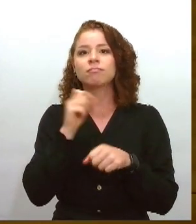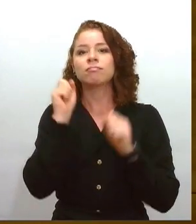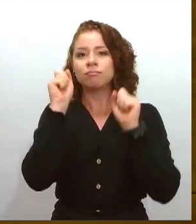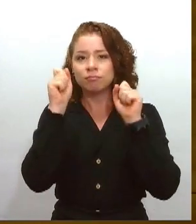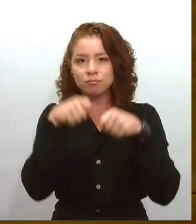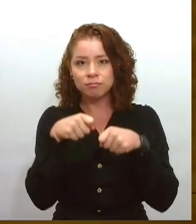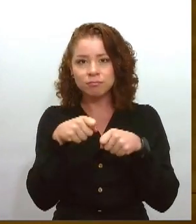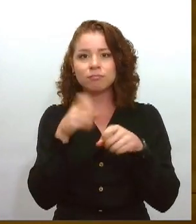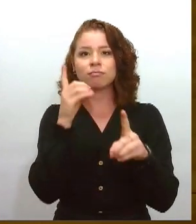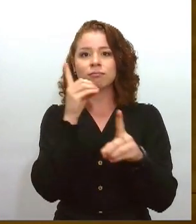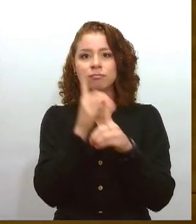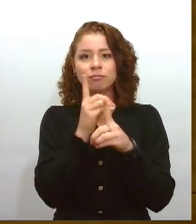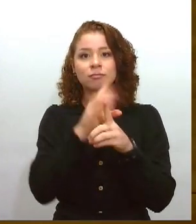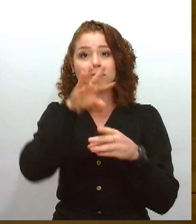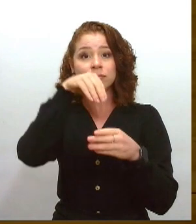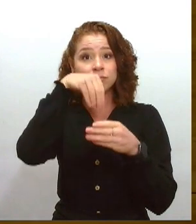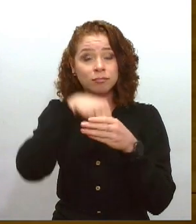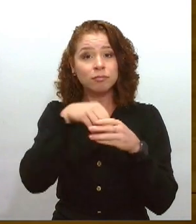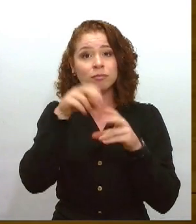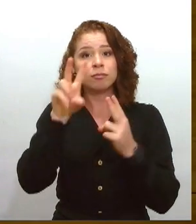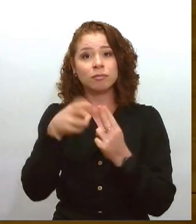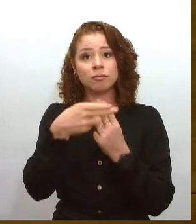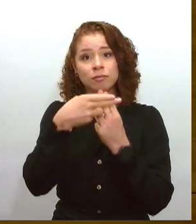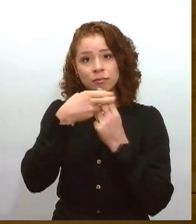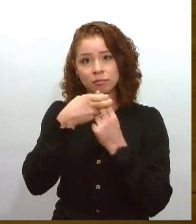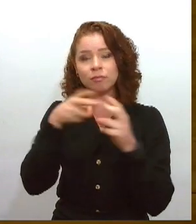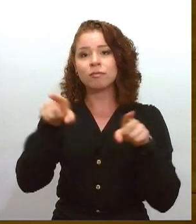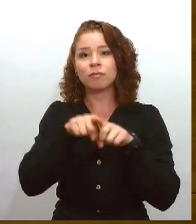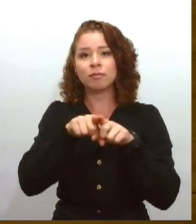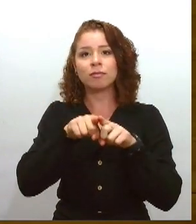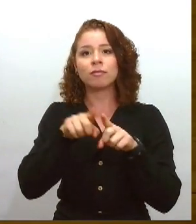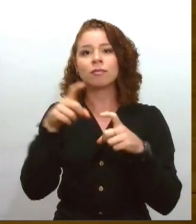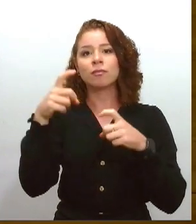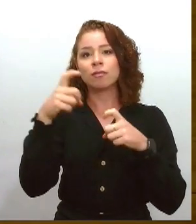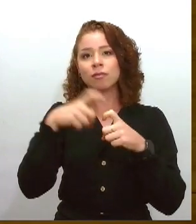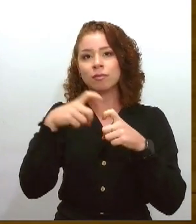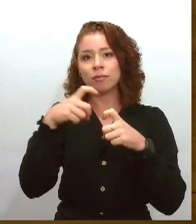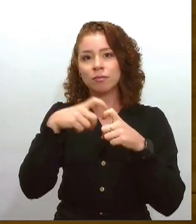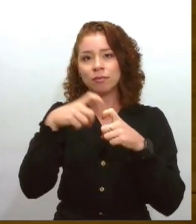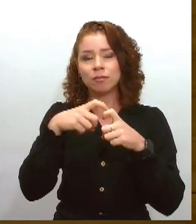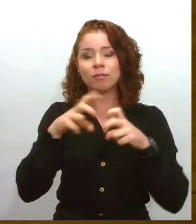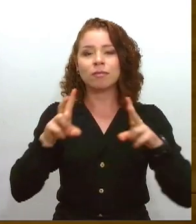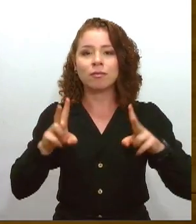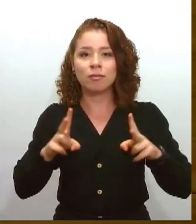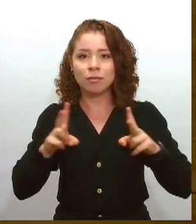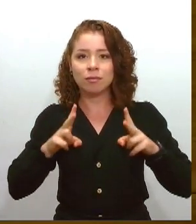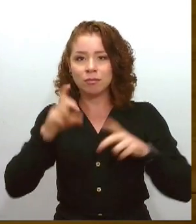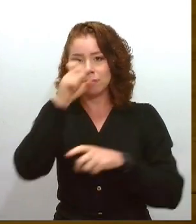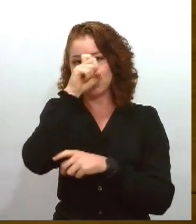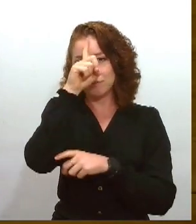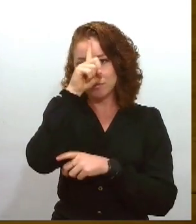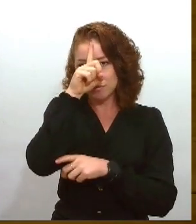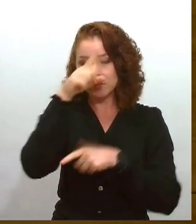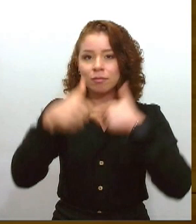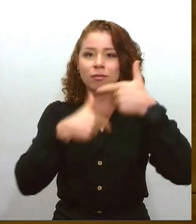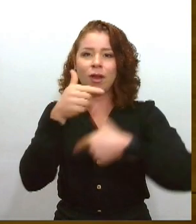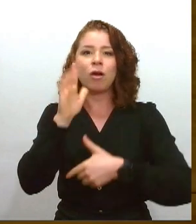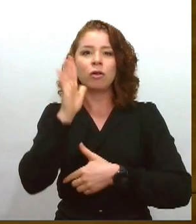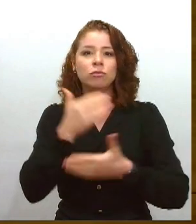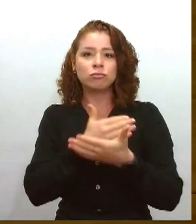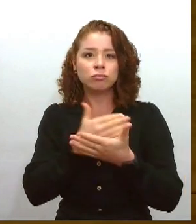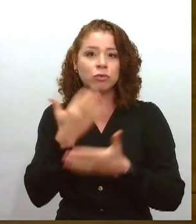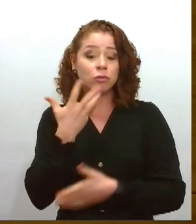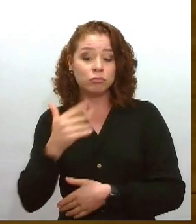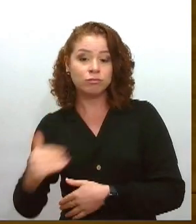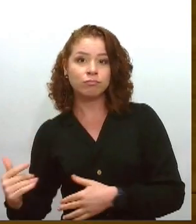Saúde, como também em toda a rede particular. Enfim, é um trabalho que inclusive já começa na infância, né? Sim, sim. O